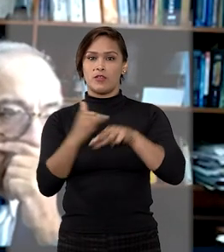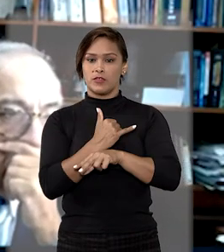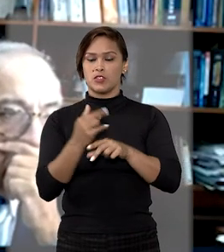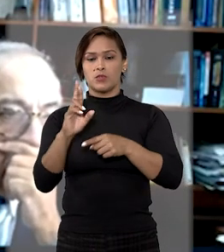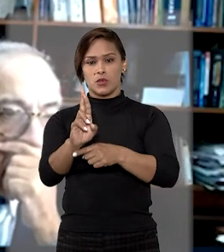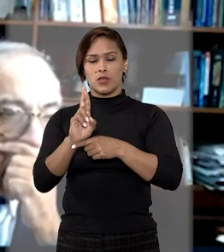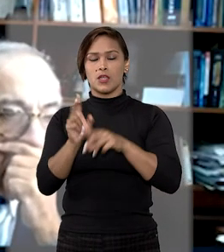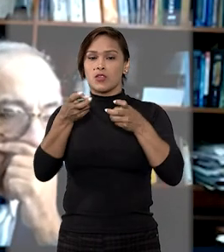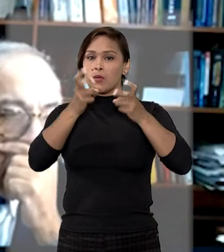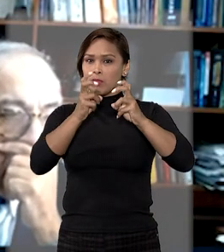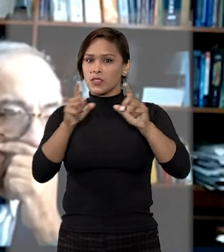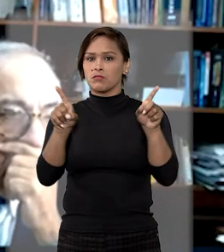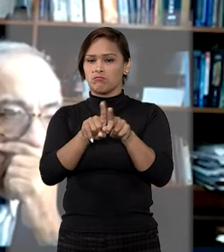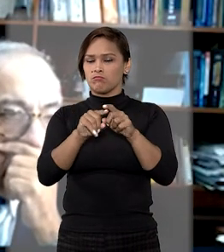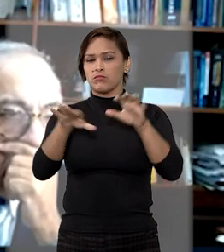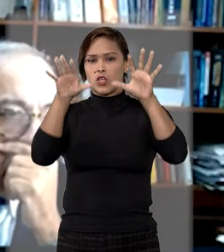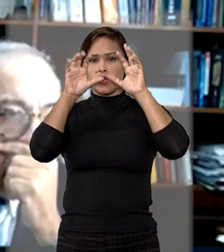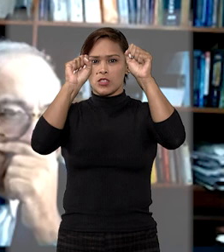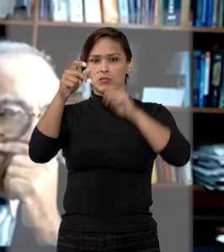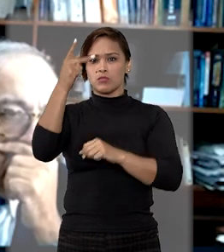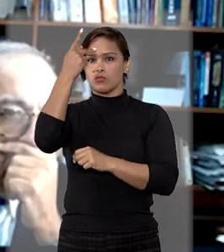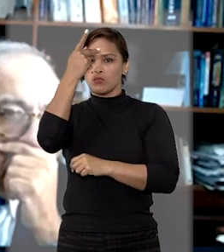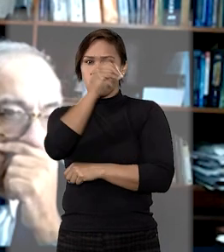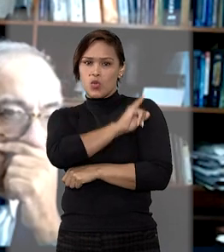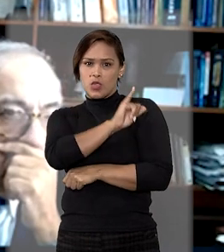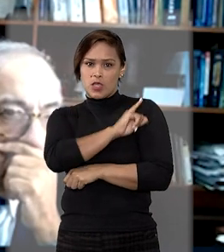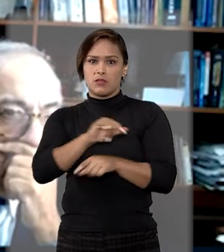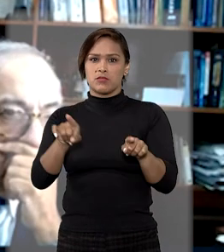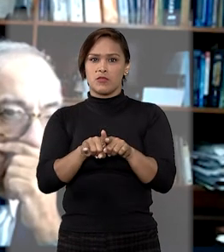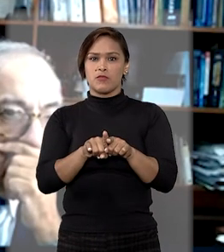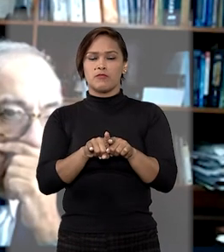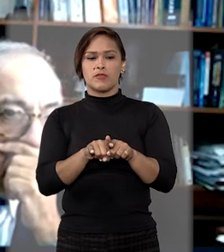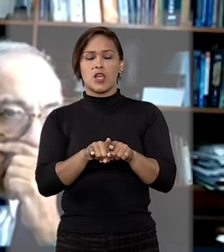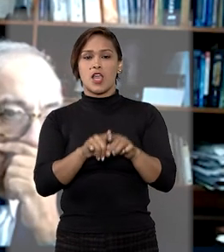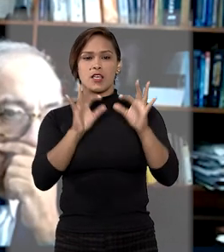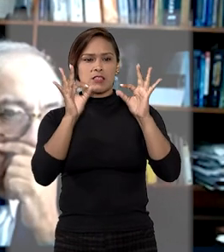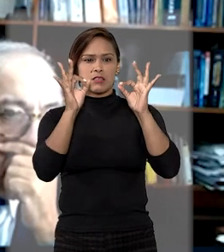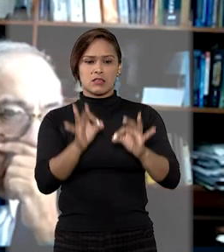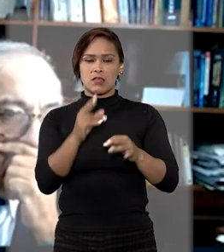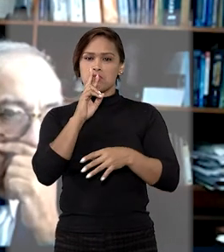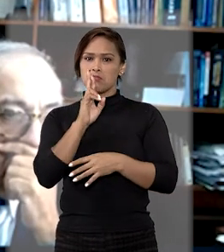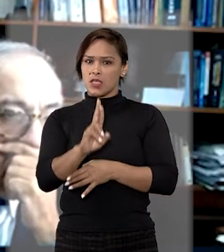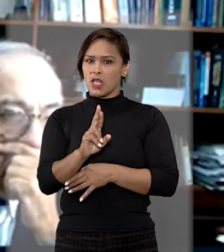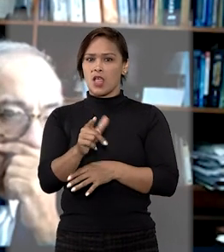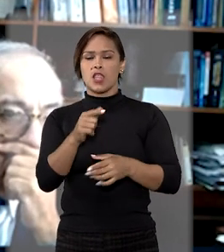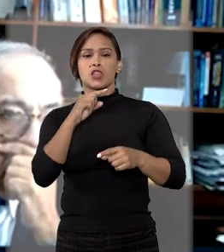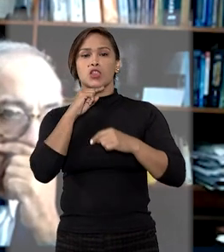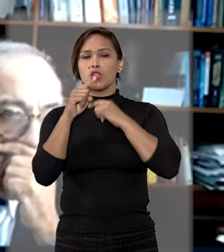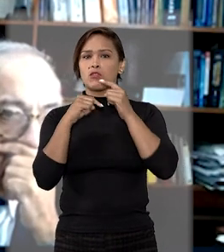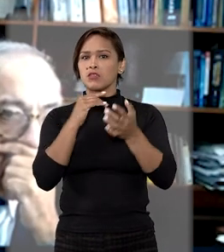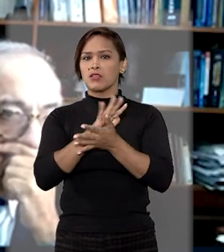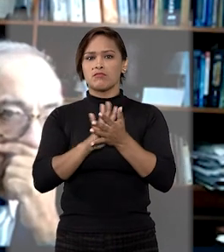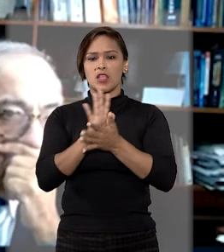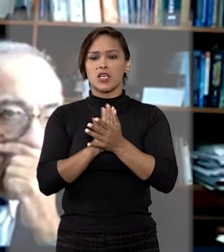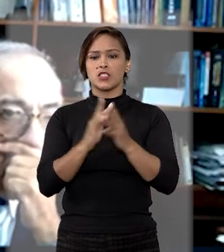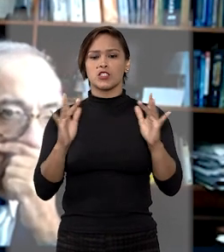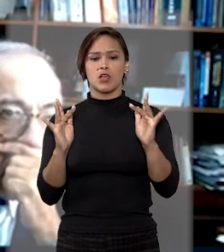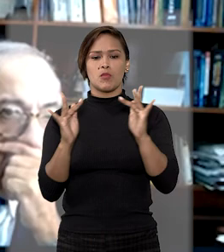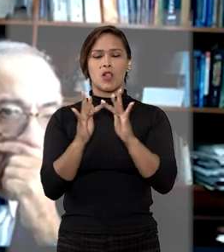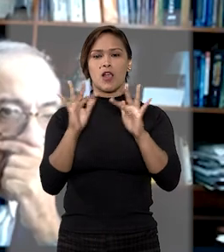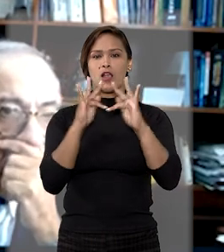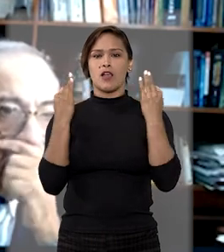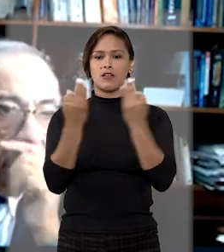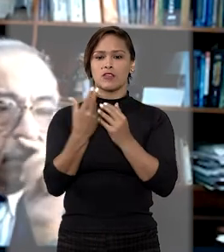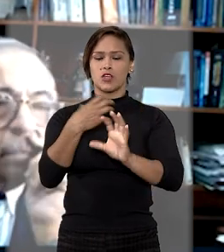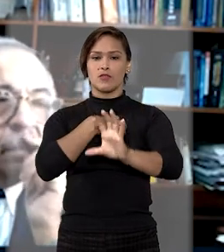o relator do recurso observou que o Tribunal de Justiça do Rio de Janeiro foi enfático ao declarar que não há dúvidas sobre os